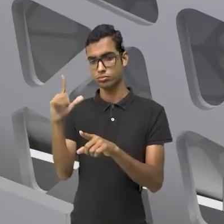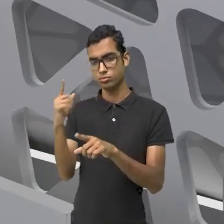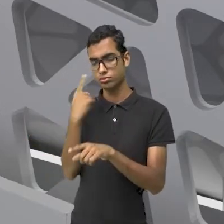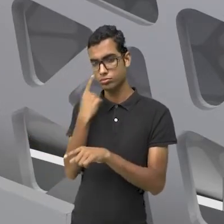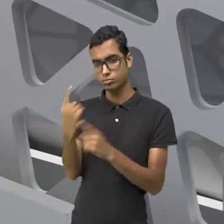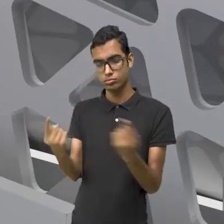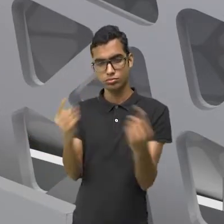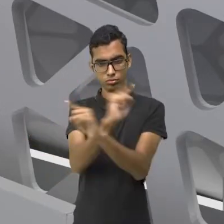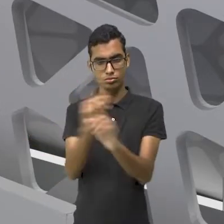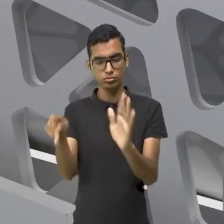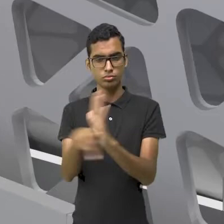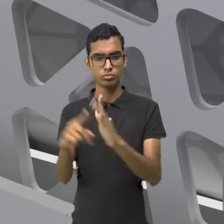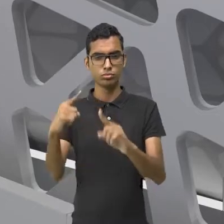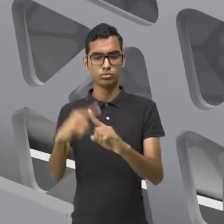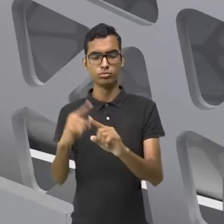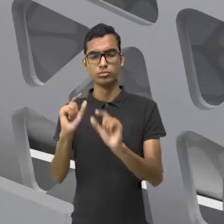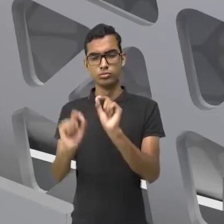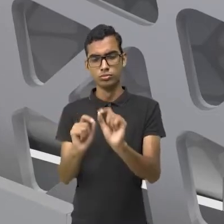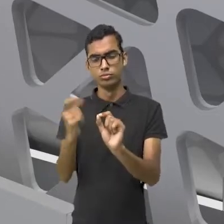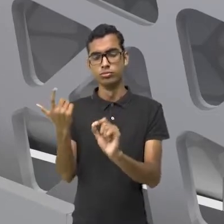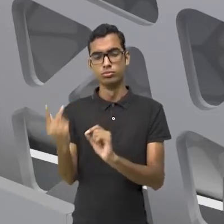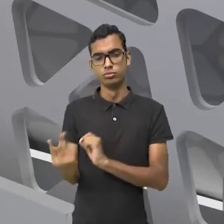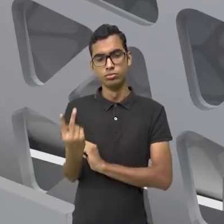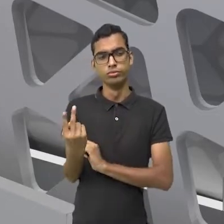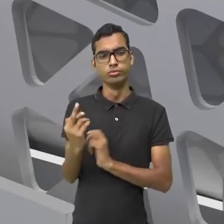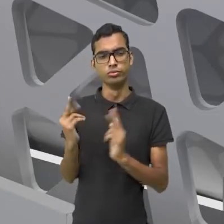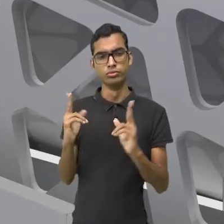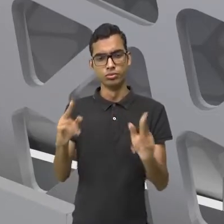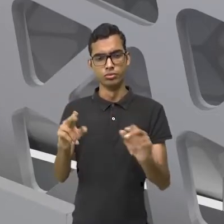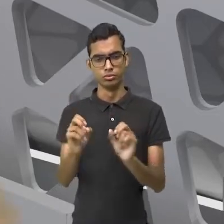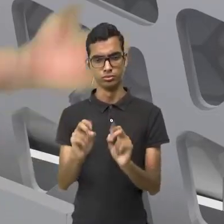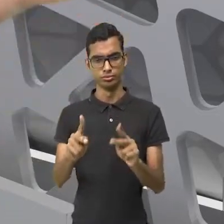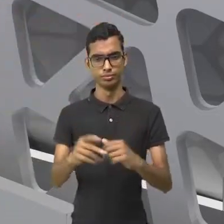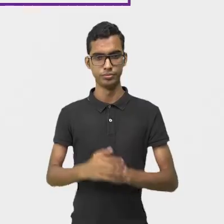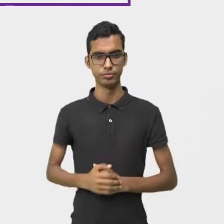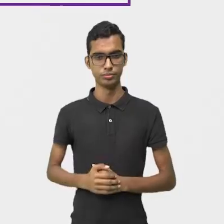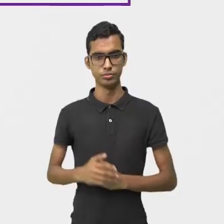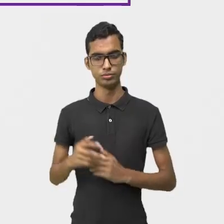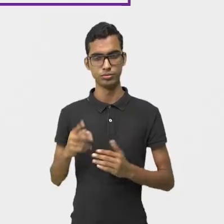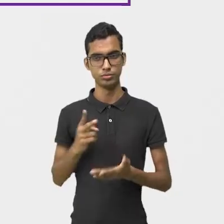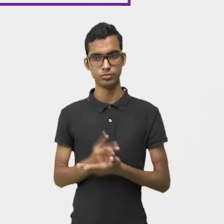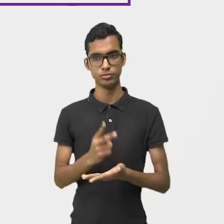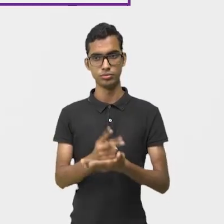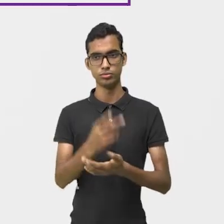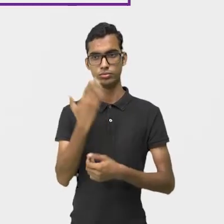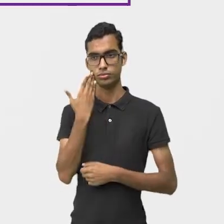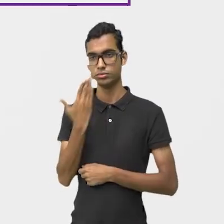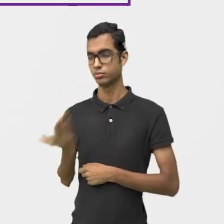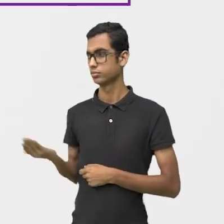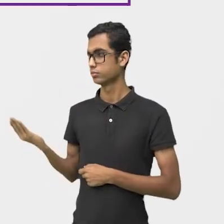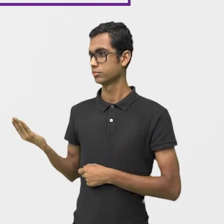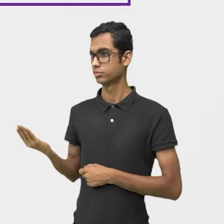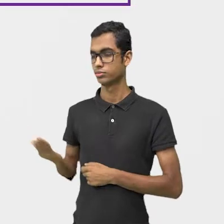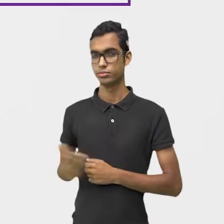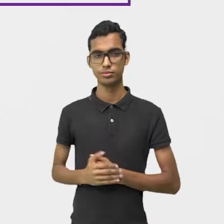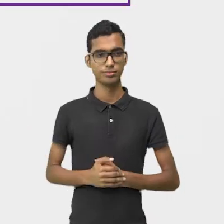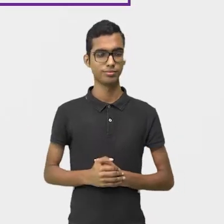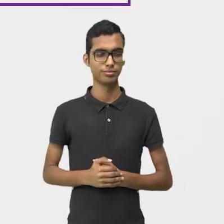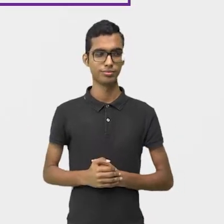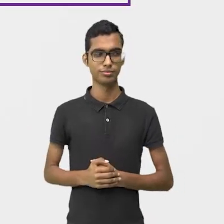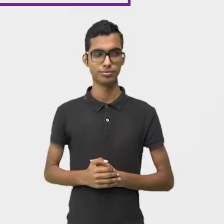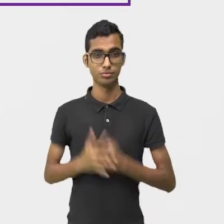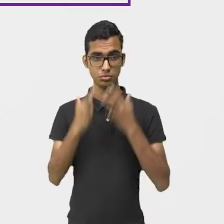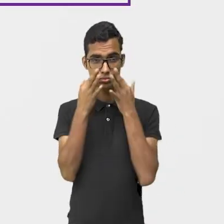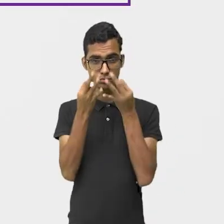operação inversa da multiplicação, vale a mesma para a multiplicação. Ok? Continuando. Sim, liga nessa, meu povo.